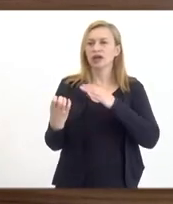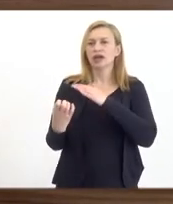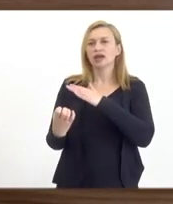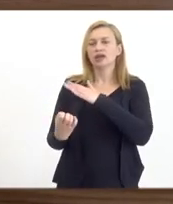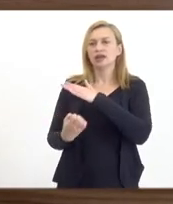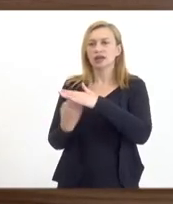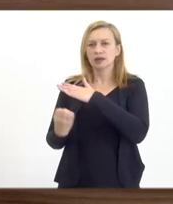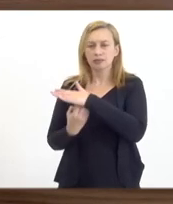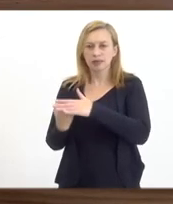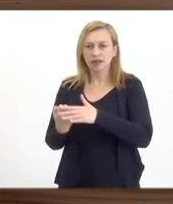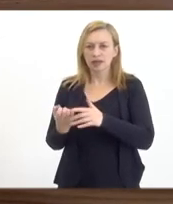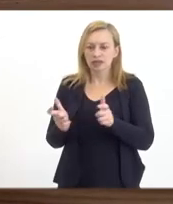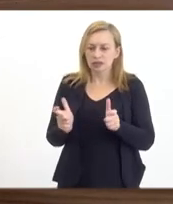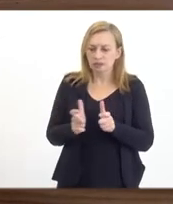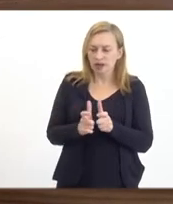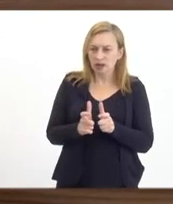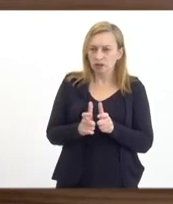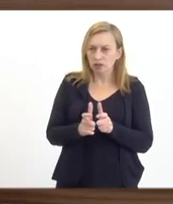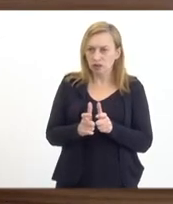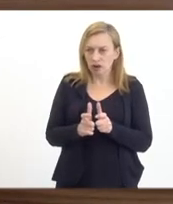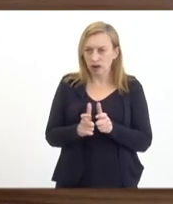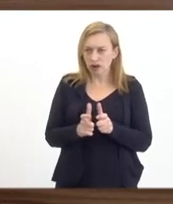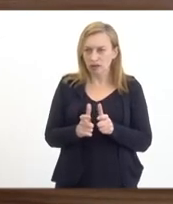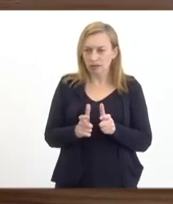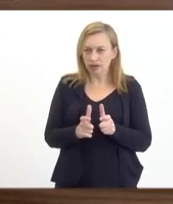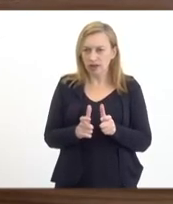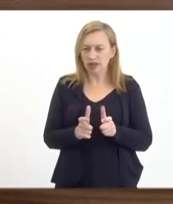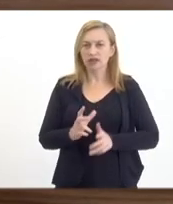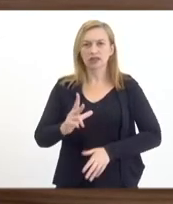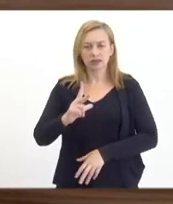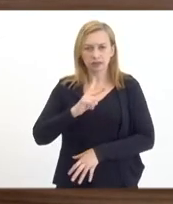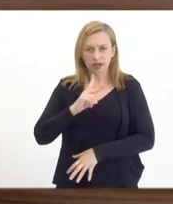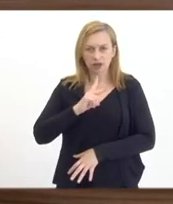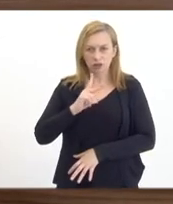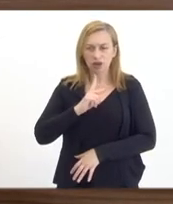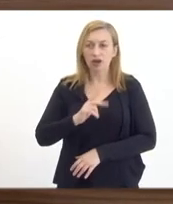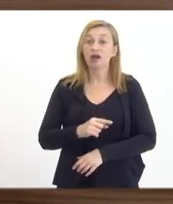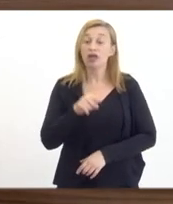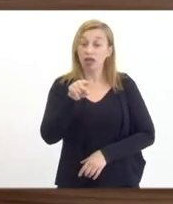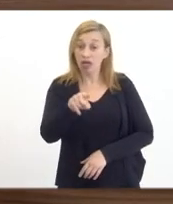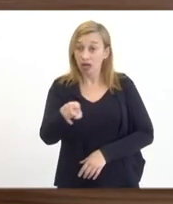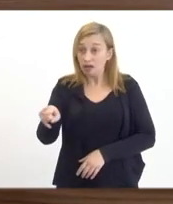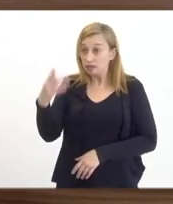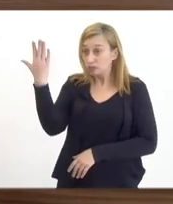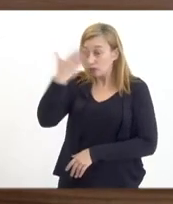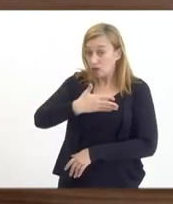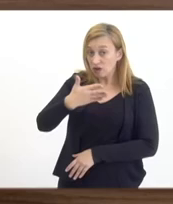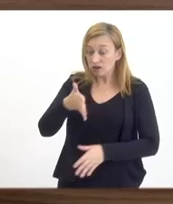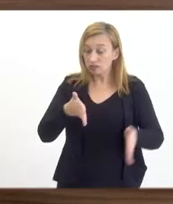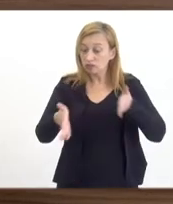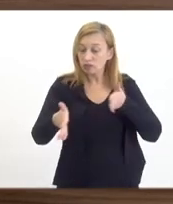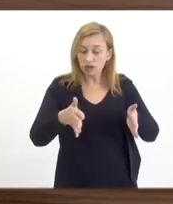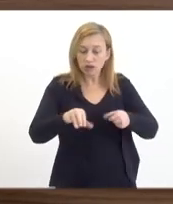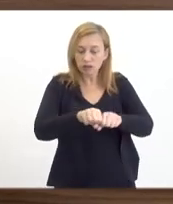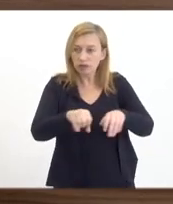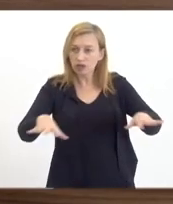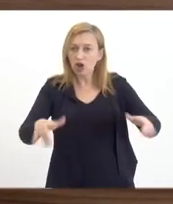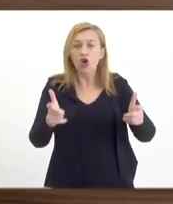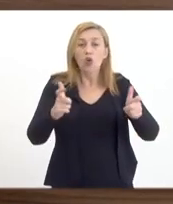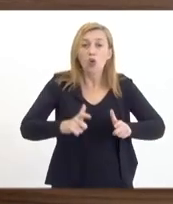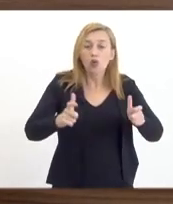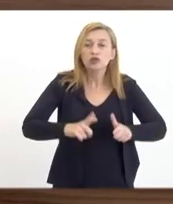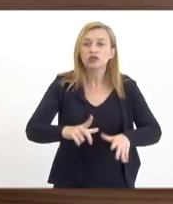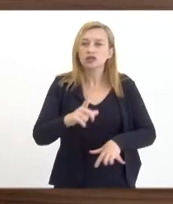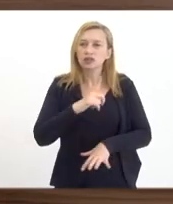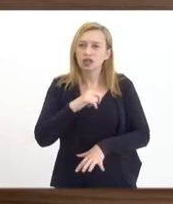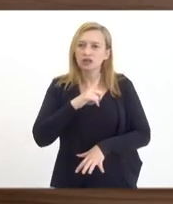das micro e pequenas empresas, porque essas provaram, justamente nesse período de pandemia, onde nós estamos